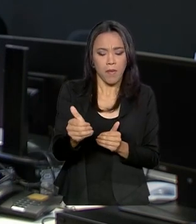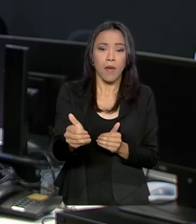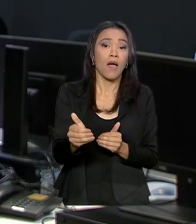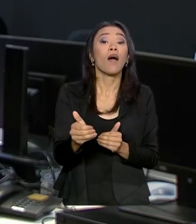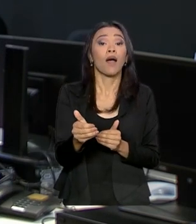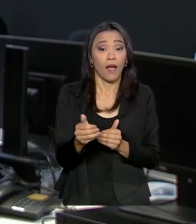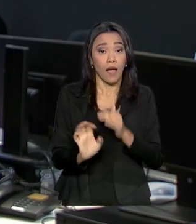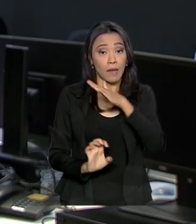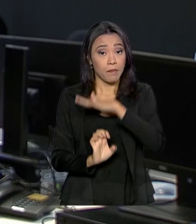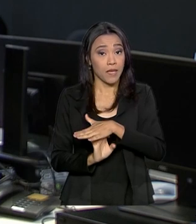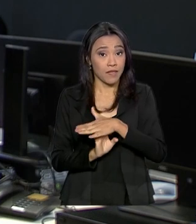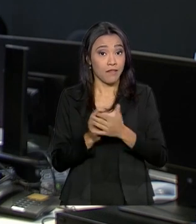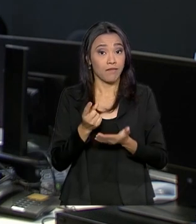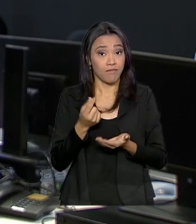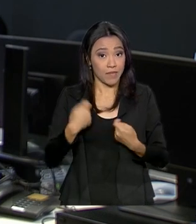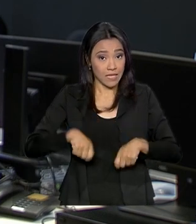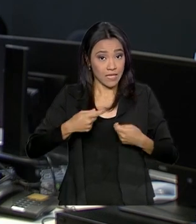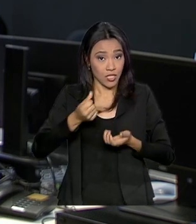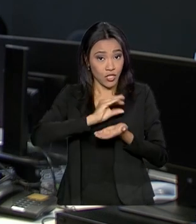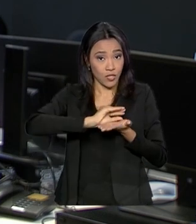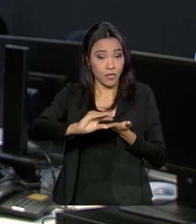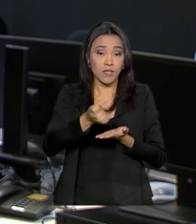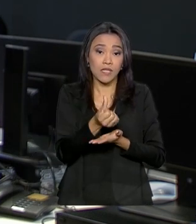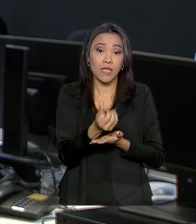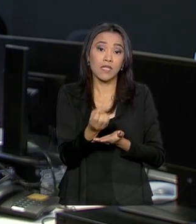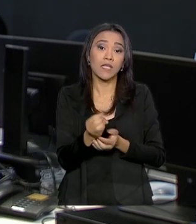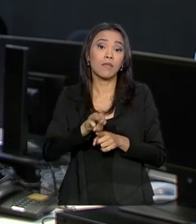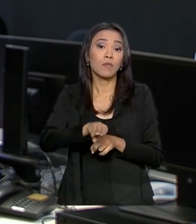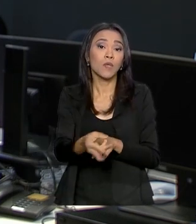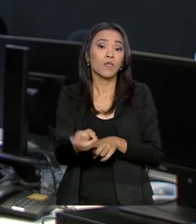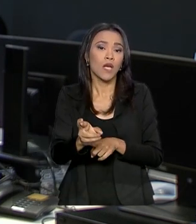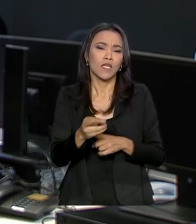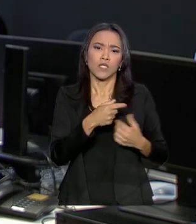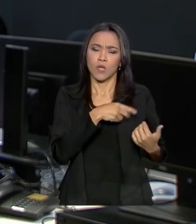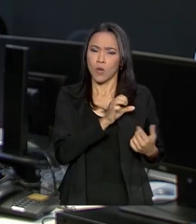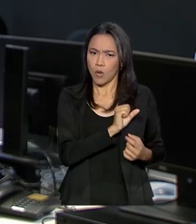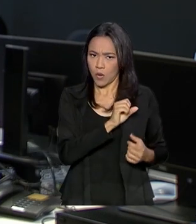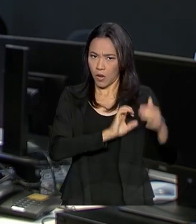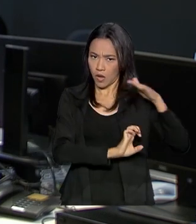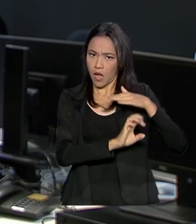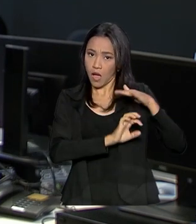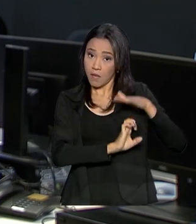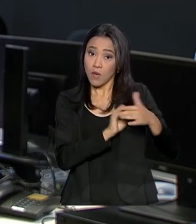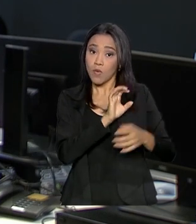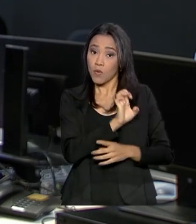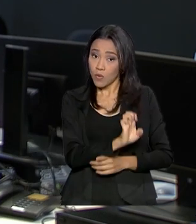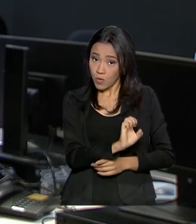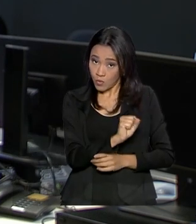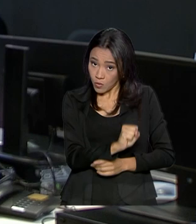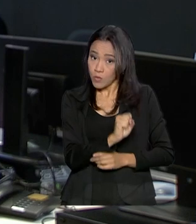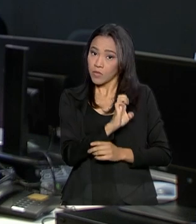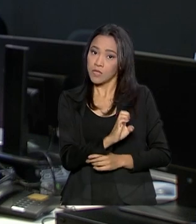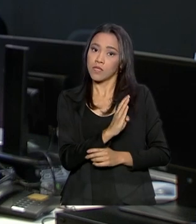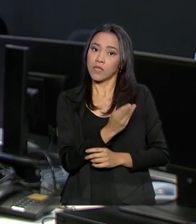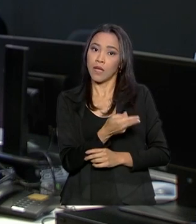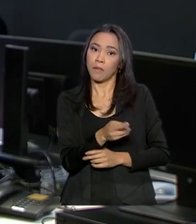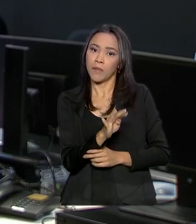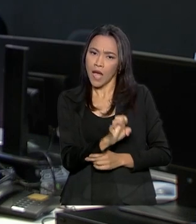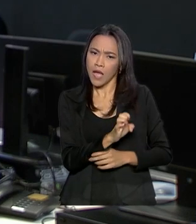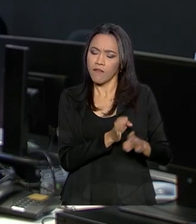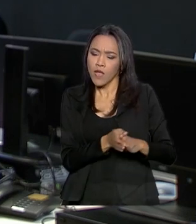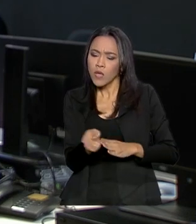60 milhões de reais. O Sebrae dará suporte durante toda a execução dos projetos, oferecendo consultoria nos